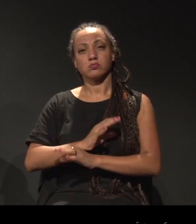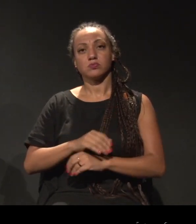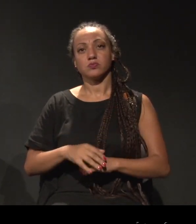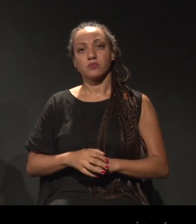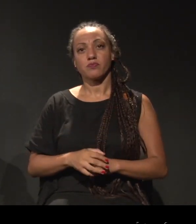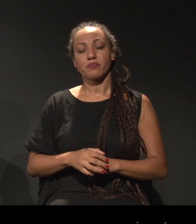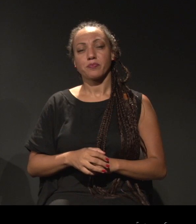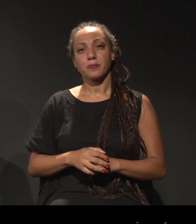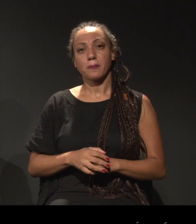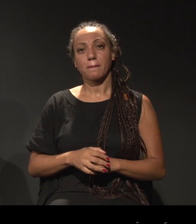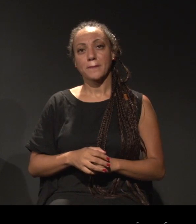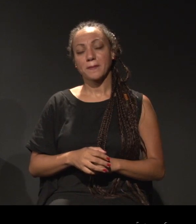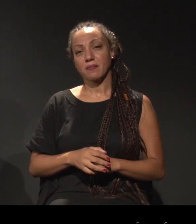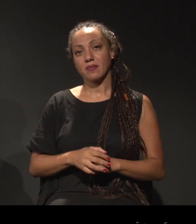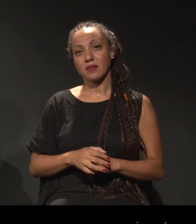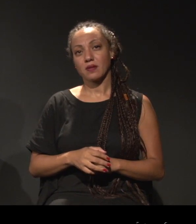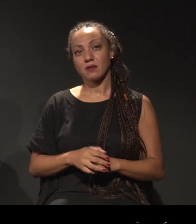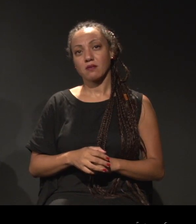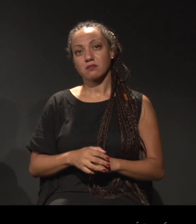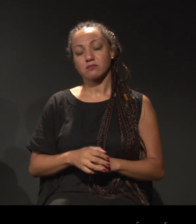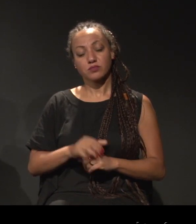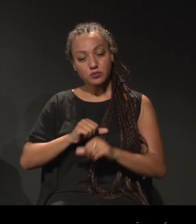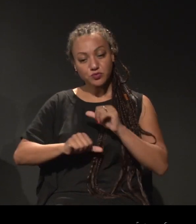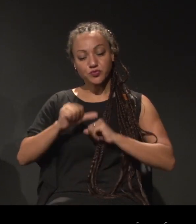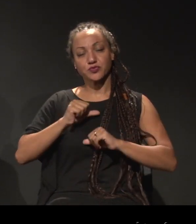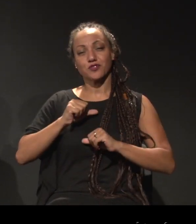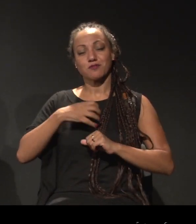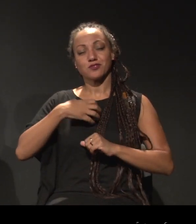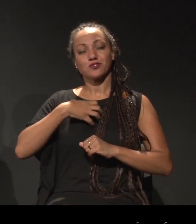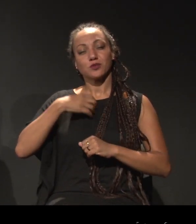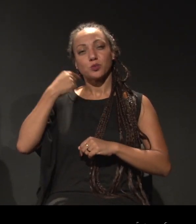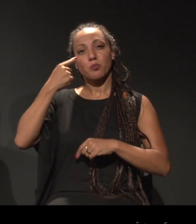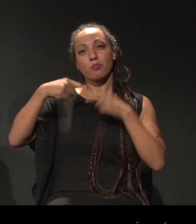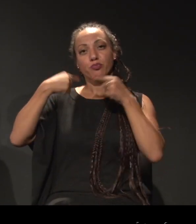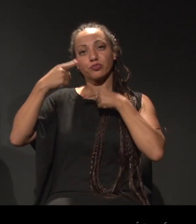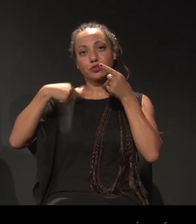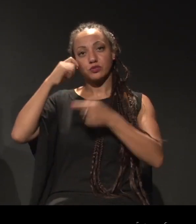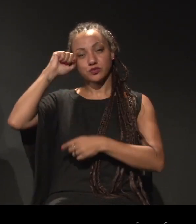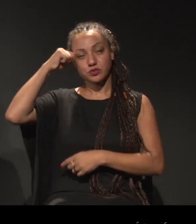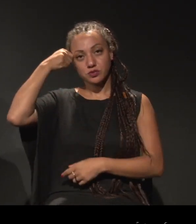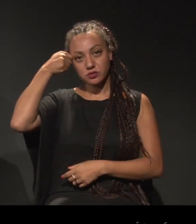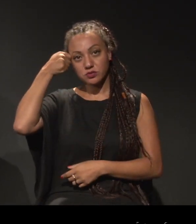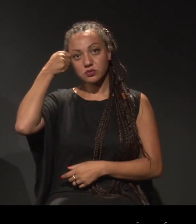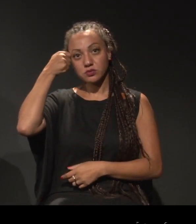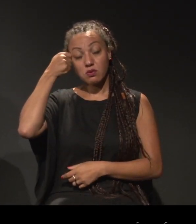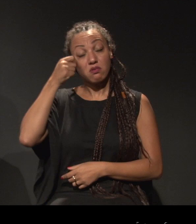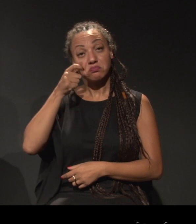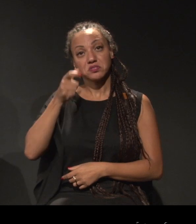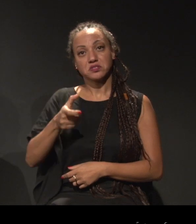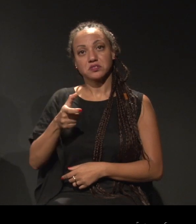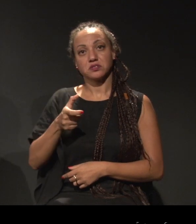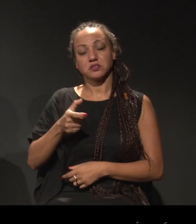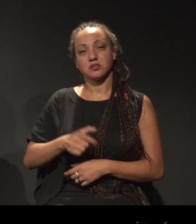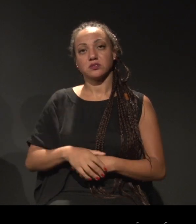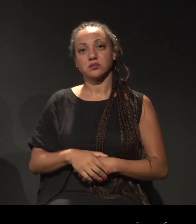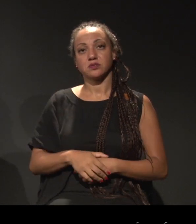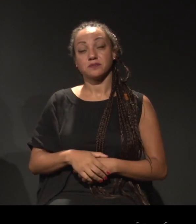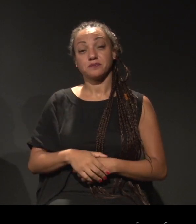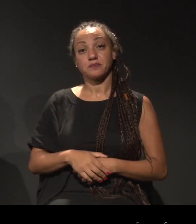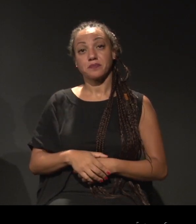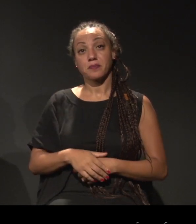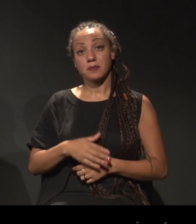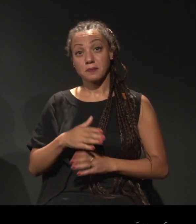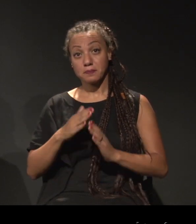em um ser político negro. Isso é interessante. Na minha